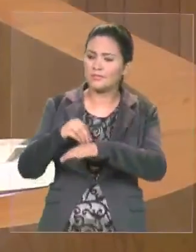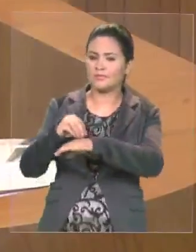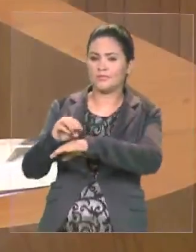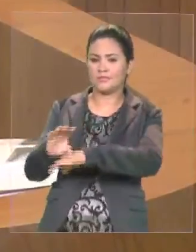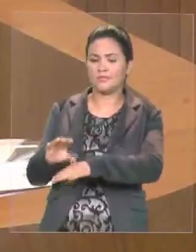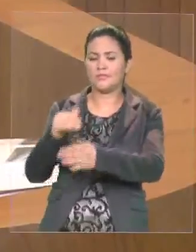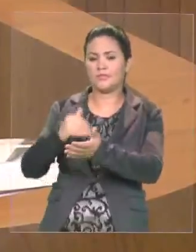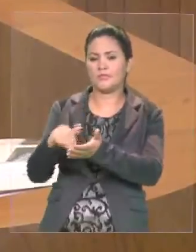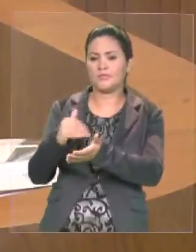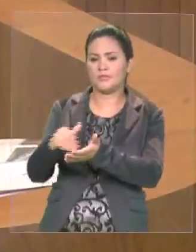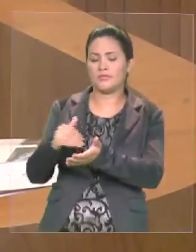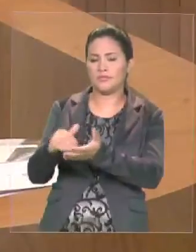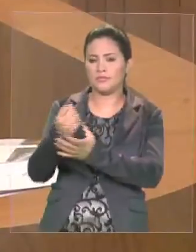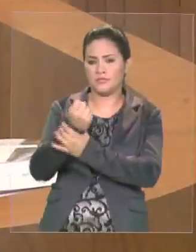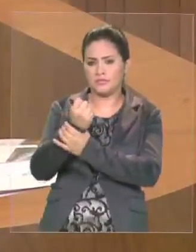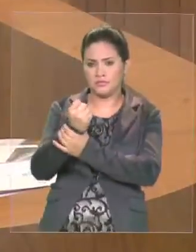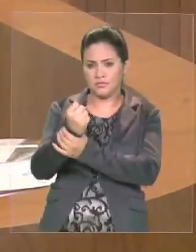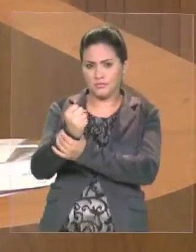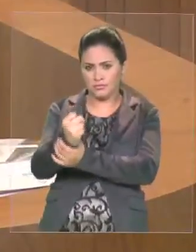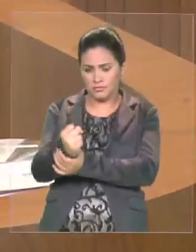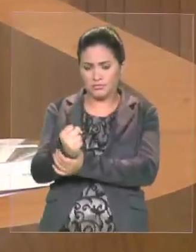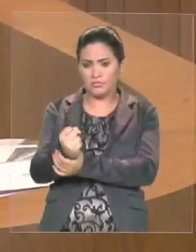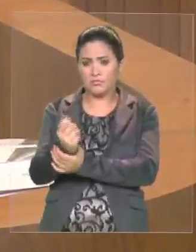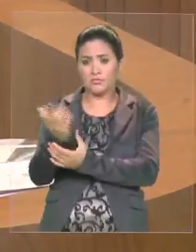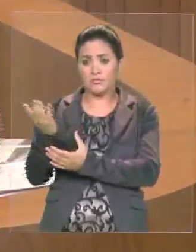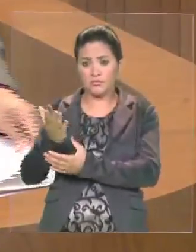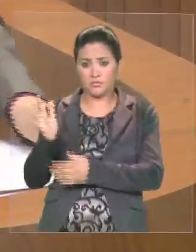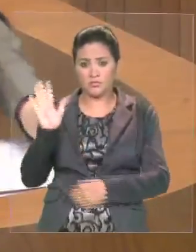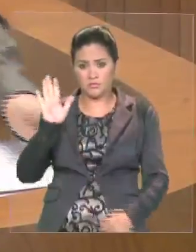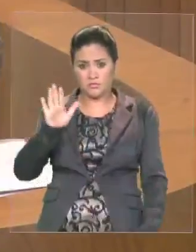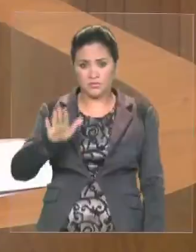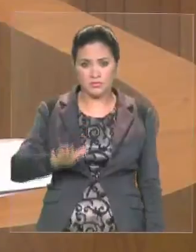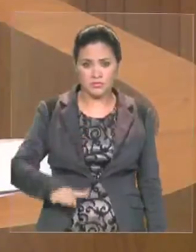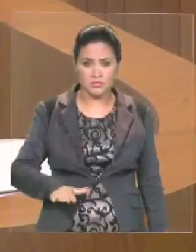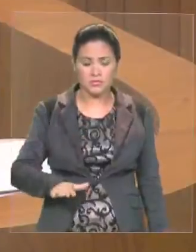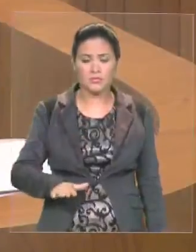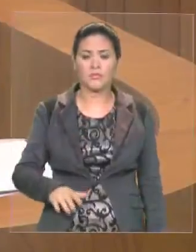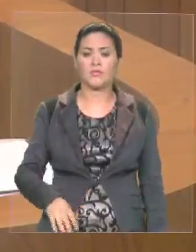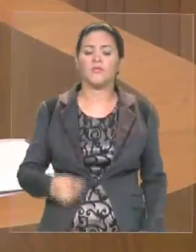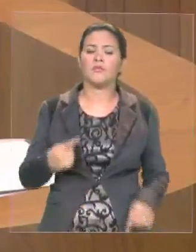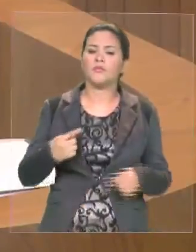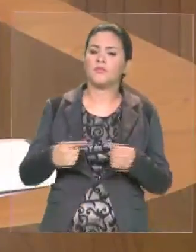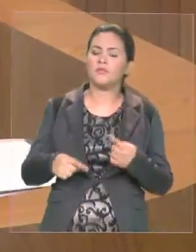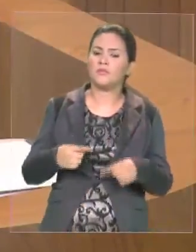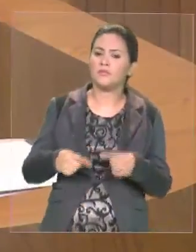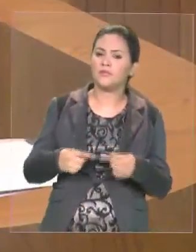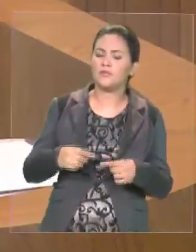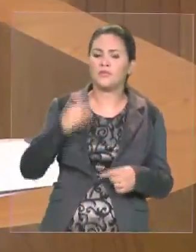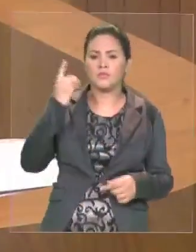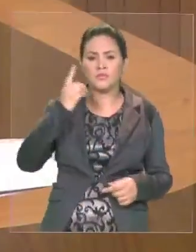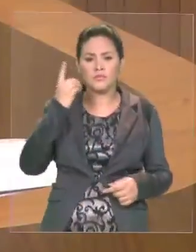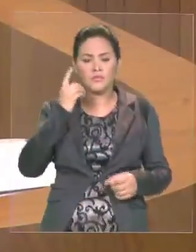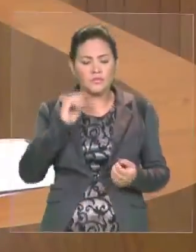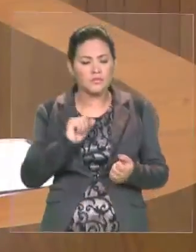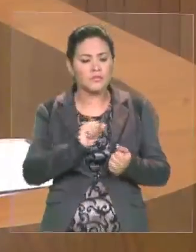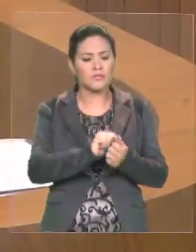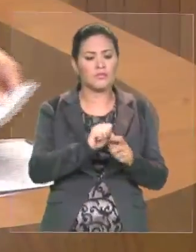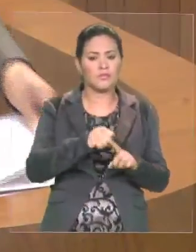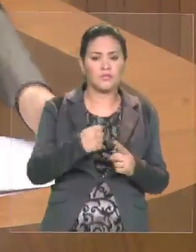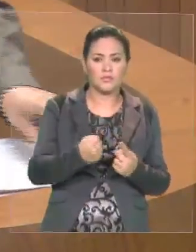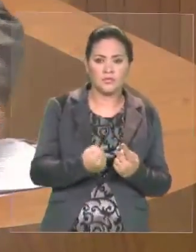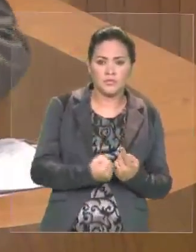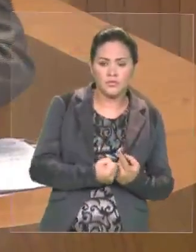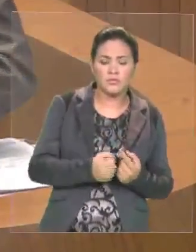levar aquilo que é a produção já desta casa, que os deputados estão discutindo junto com a sociedade civil organizada, com as entidades